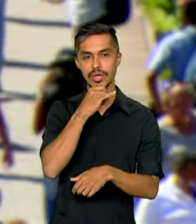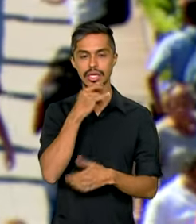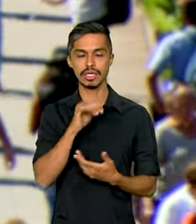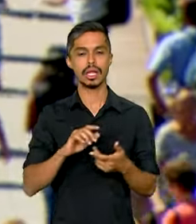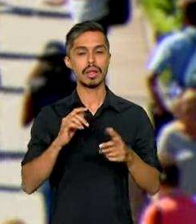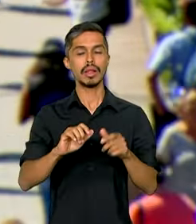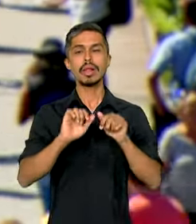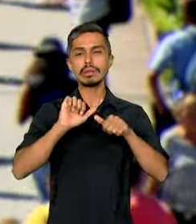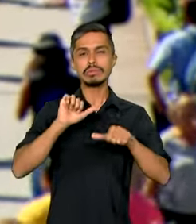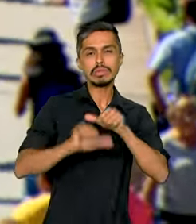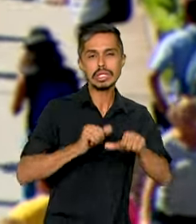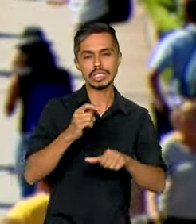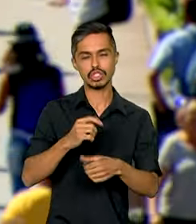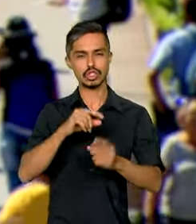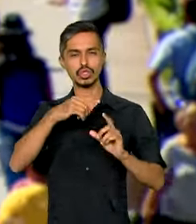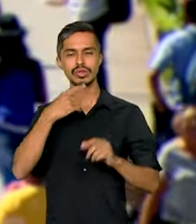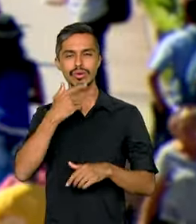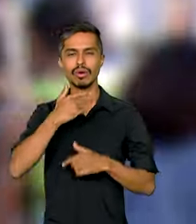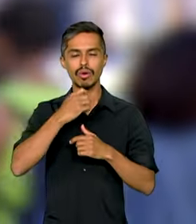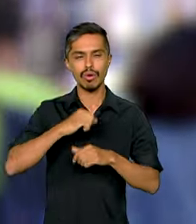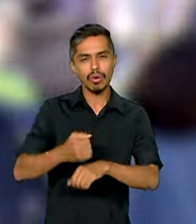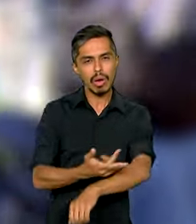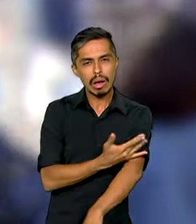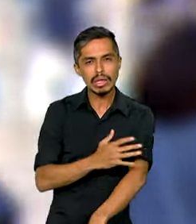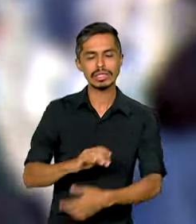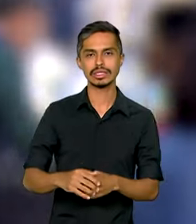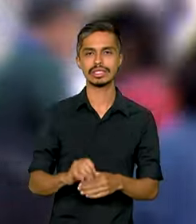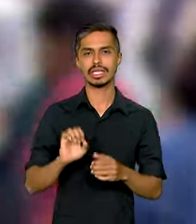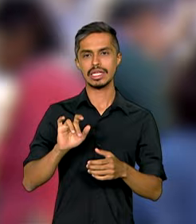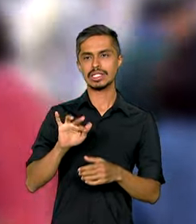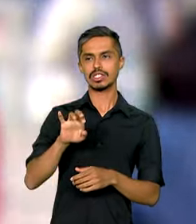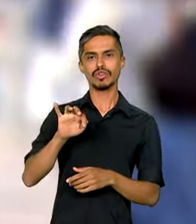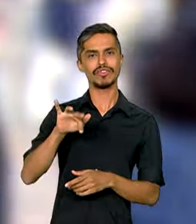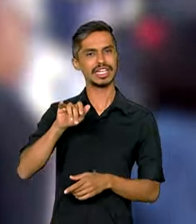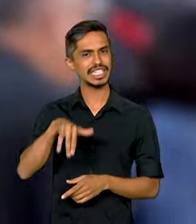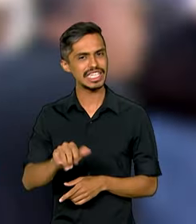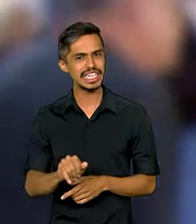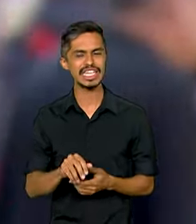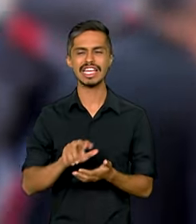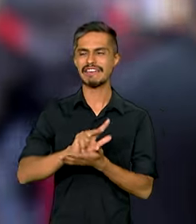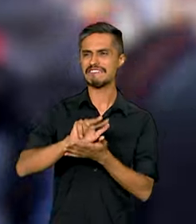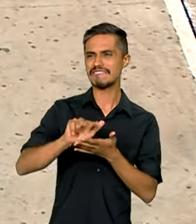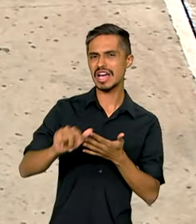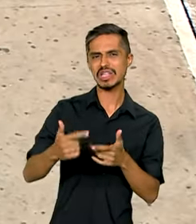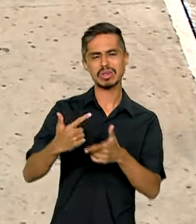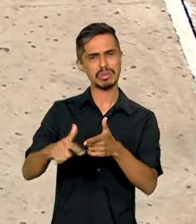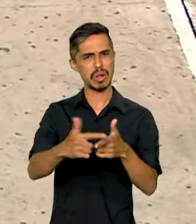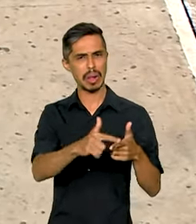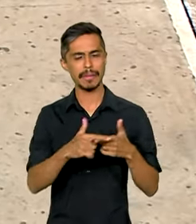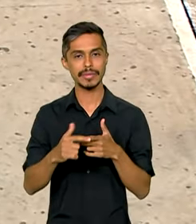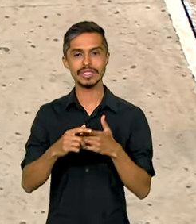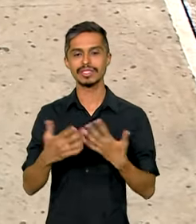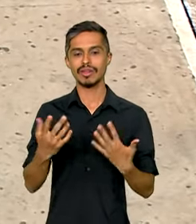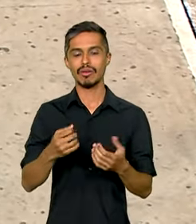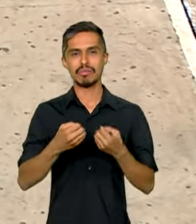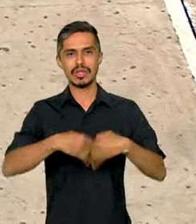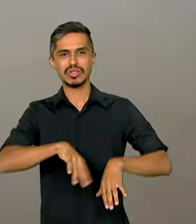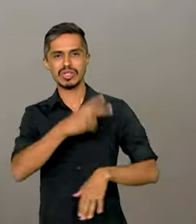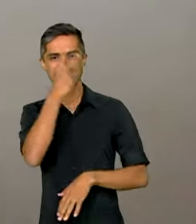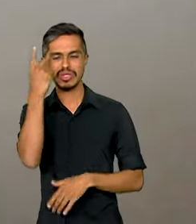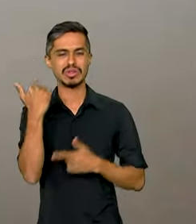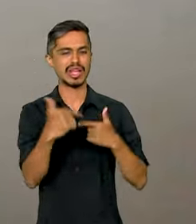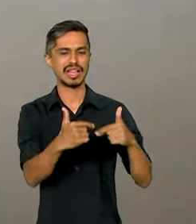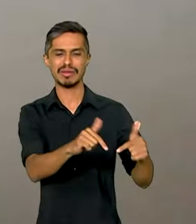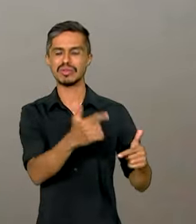humor, bipolar, ansiedade, esquizofrenia, deixam as pessoas incapacitadas ao trabalho.